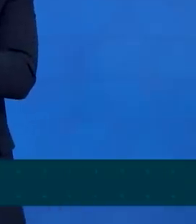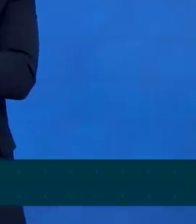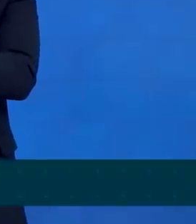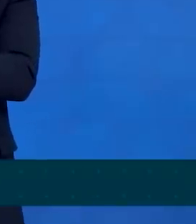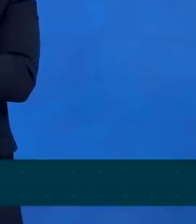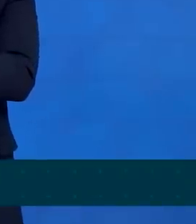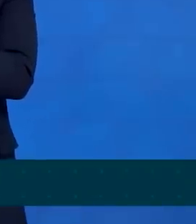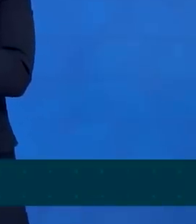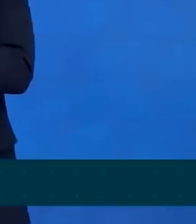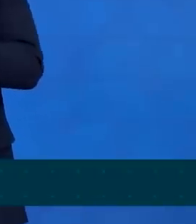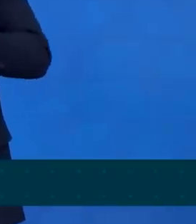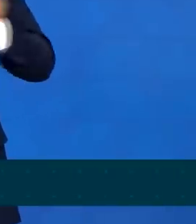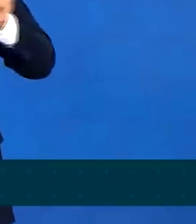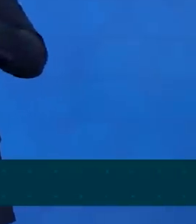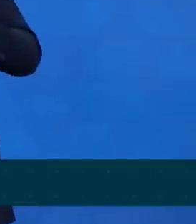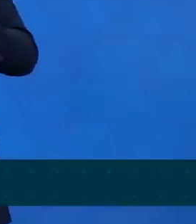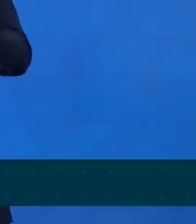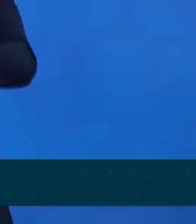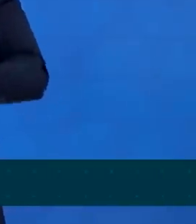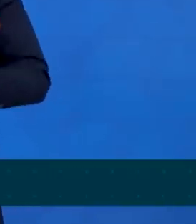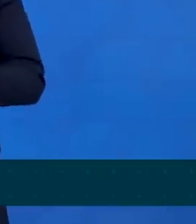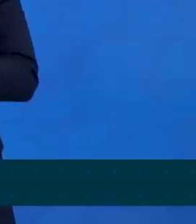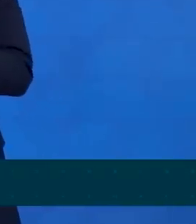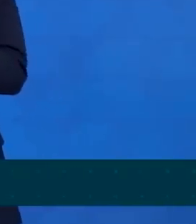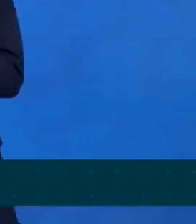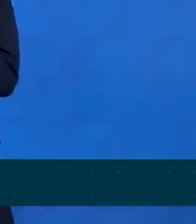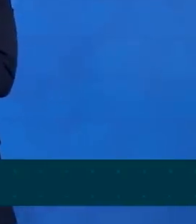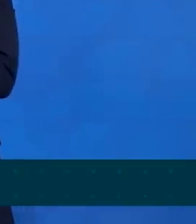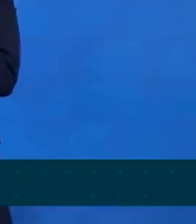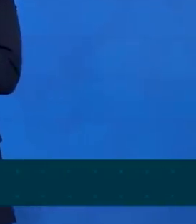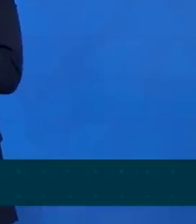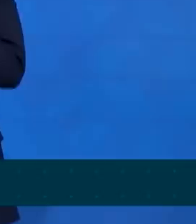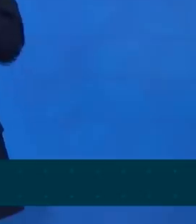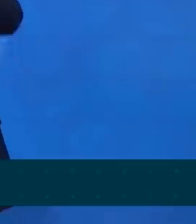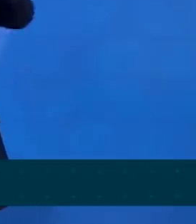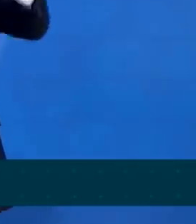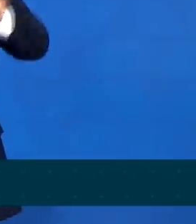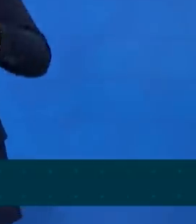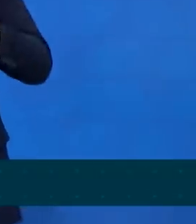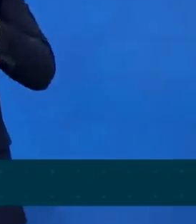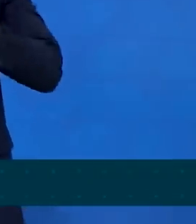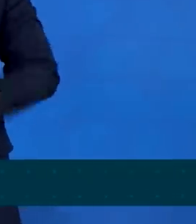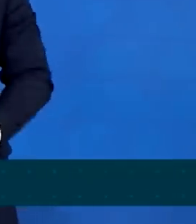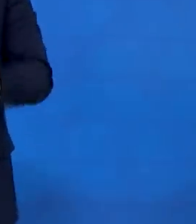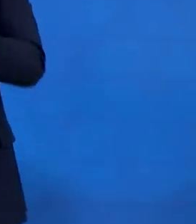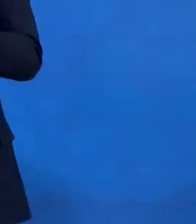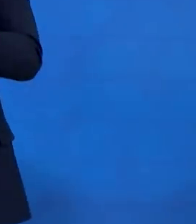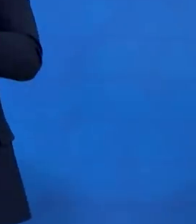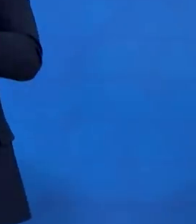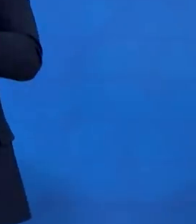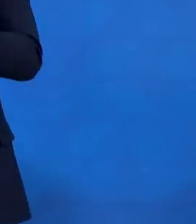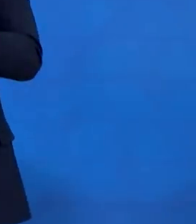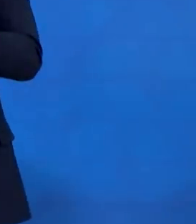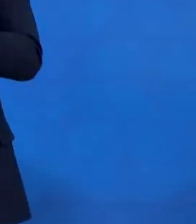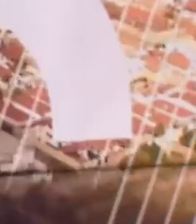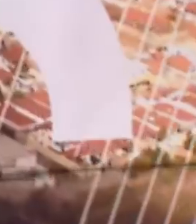mas em 250 mil outras pessoas com deficiência pelo Brasil inteiro.